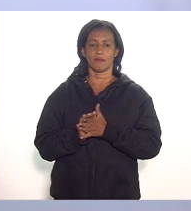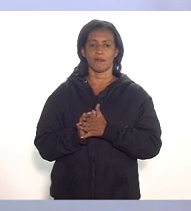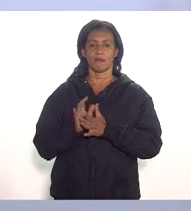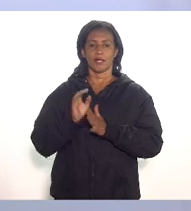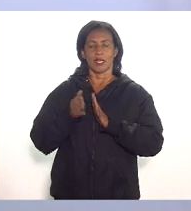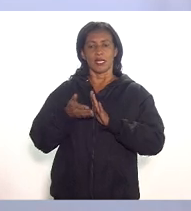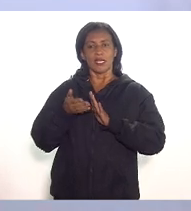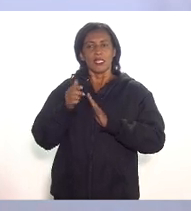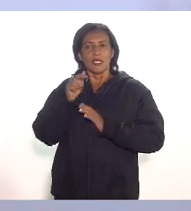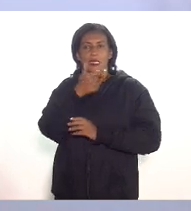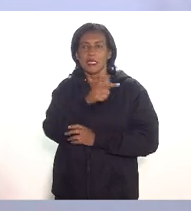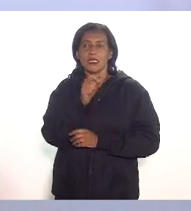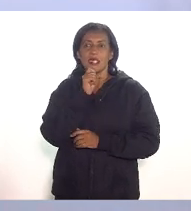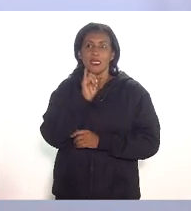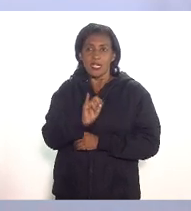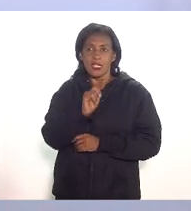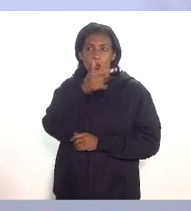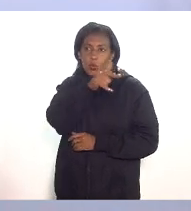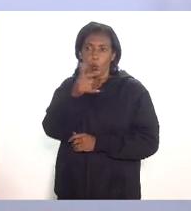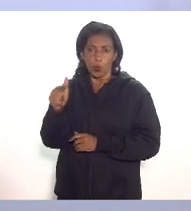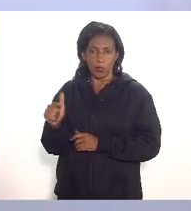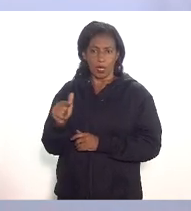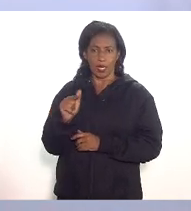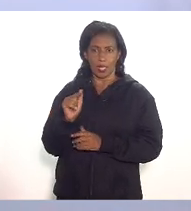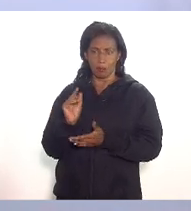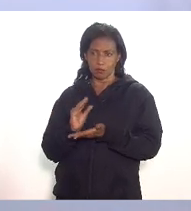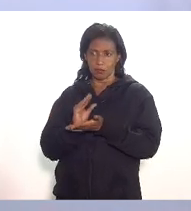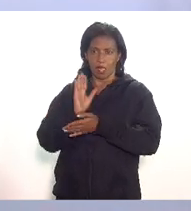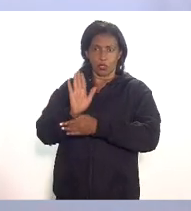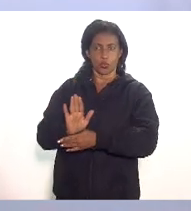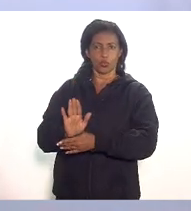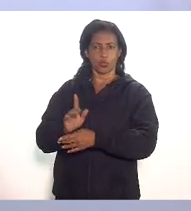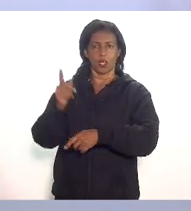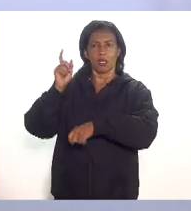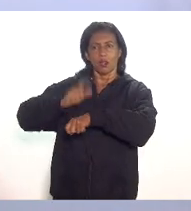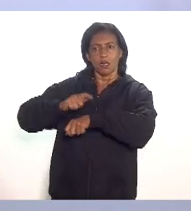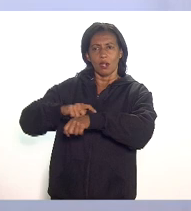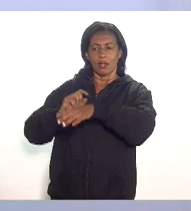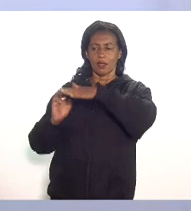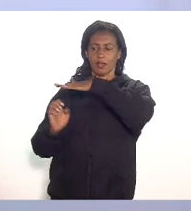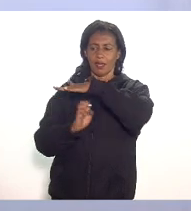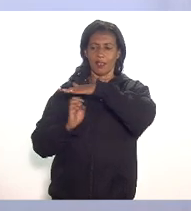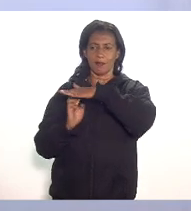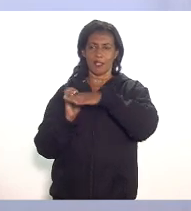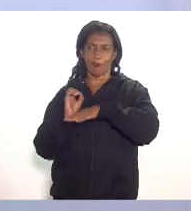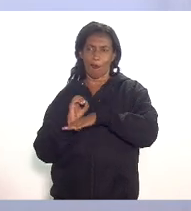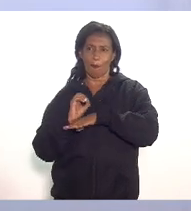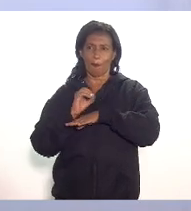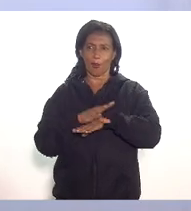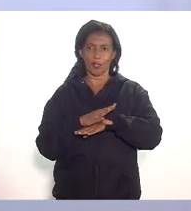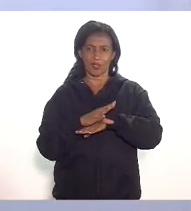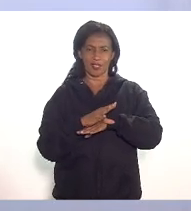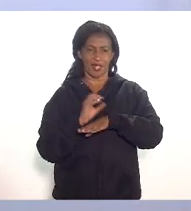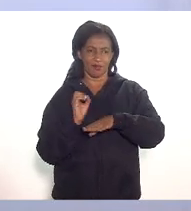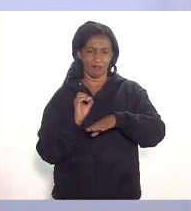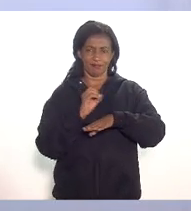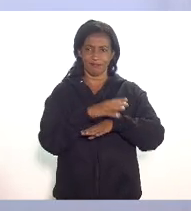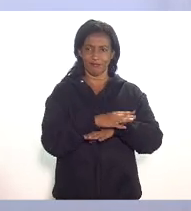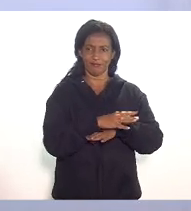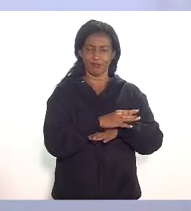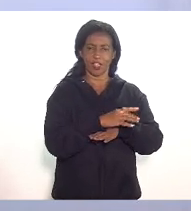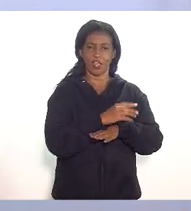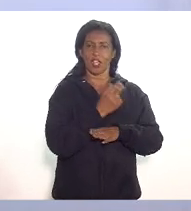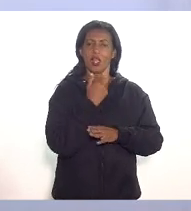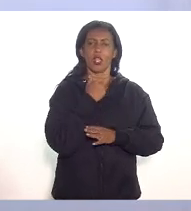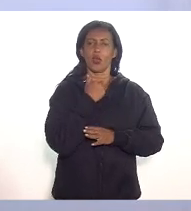o benefício seja concedido com essa segurança jurídica na hora que as empresas forem depositar os seus CVUs elas não